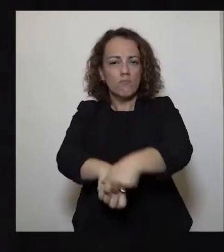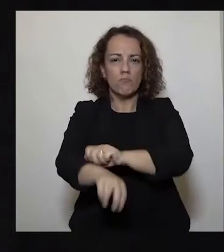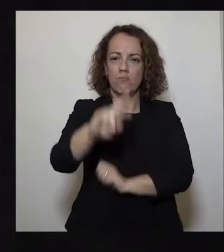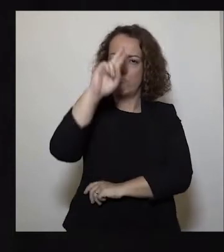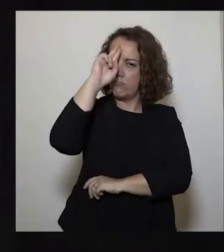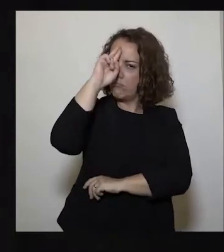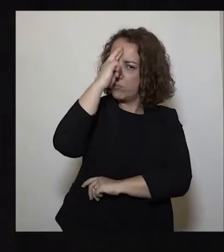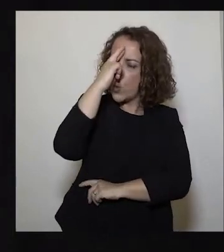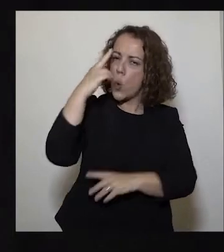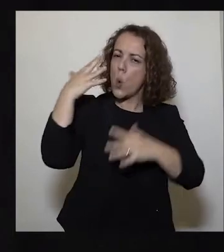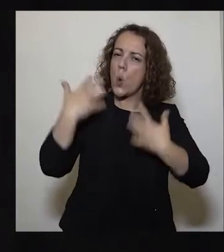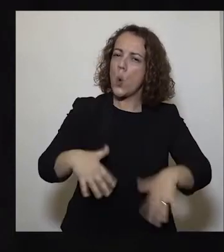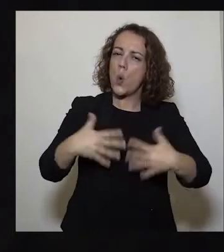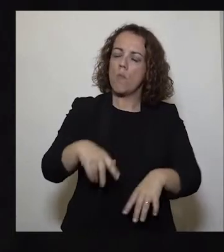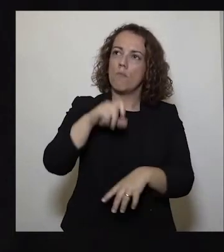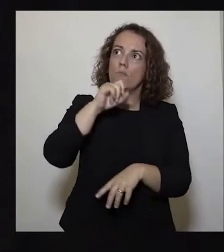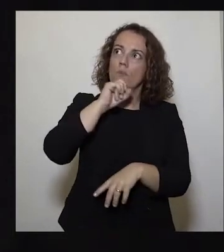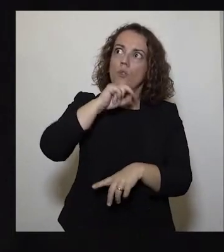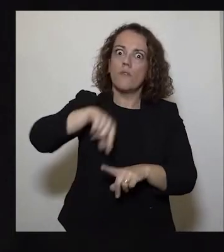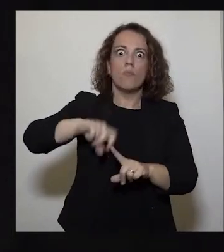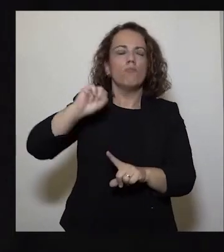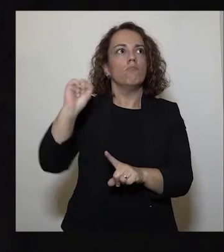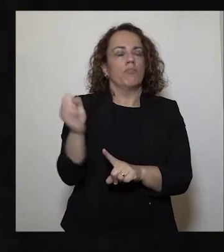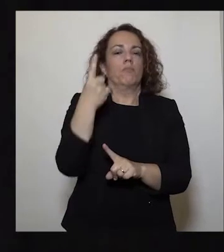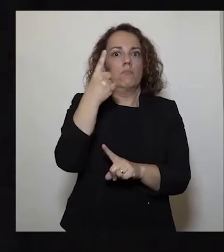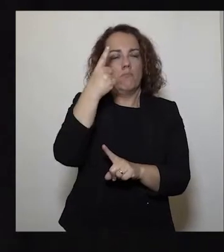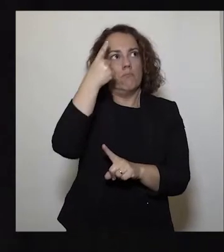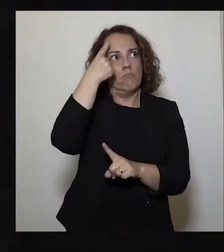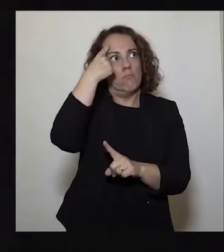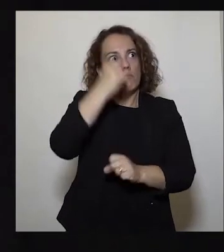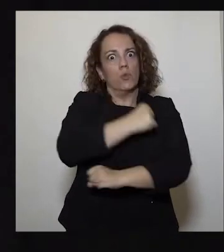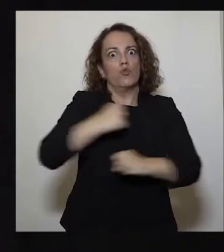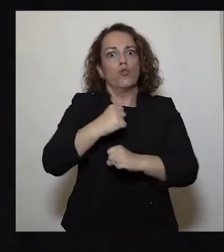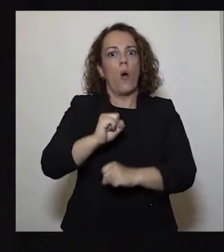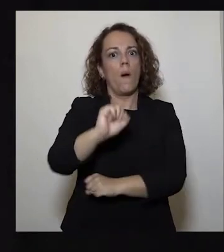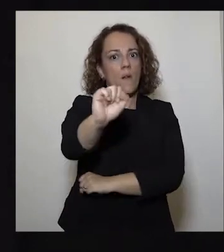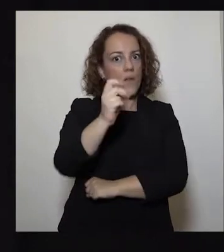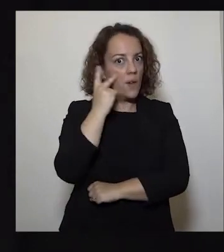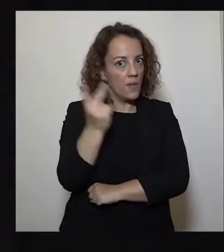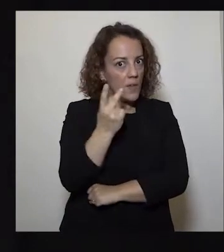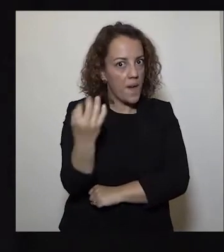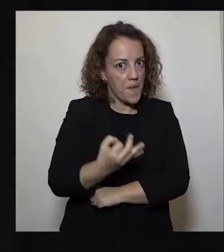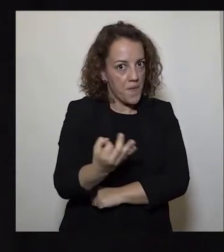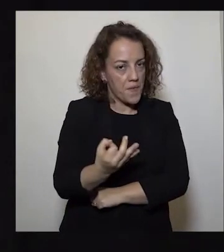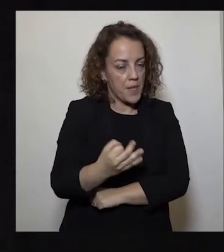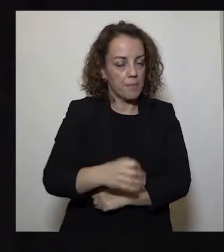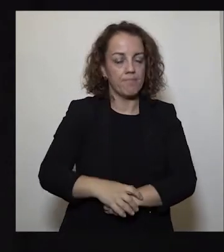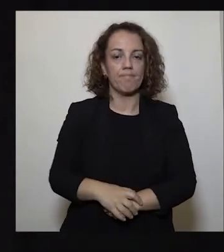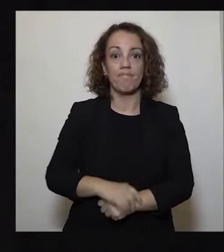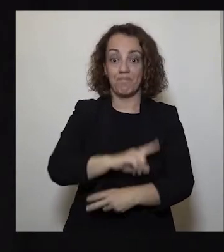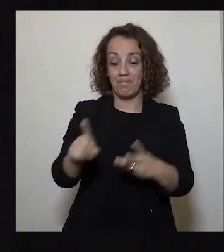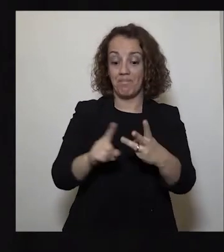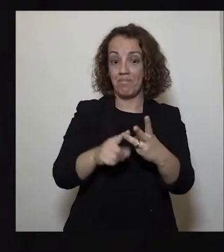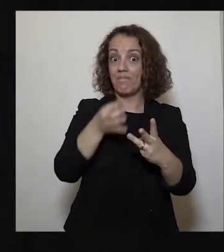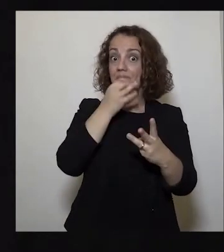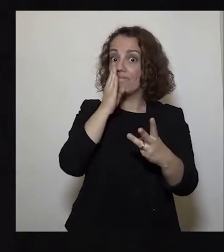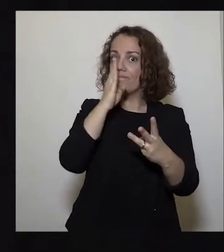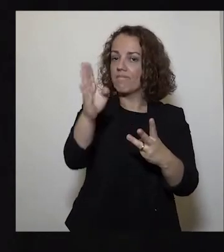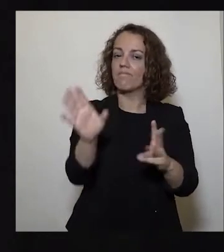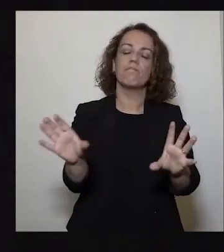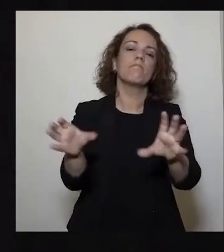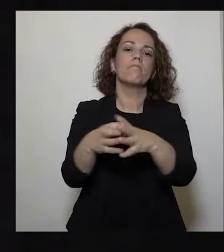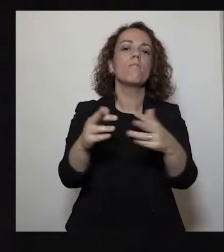maior e, para muitos, mais incompreensível choque da vossa vida. A terceira, para os autarcas.